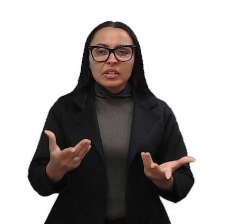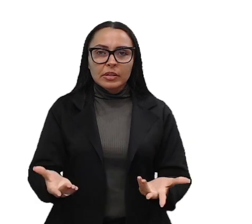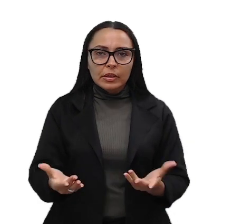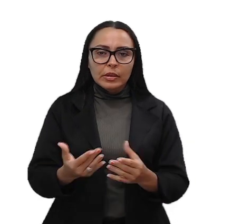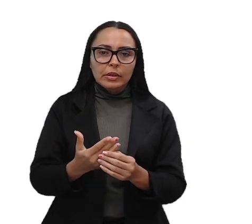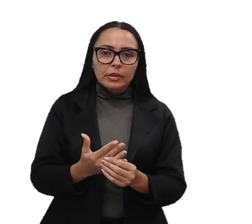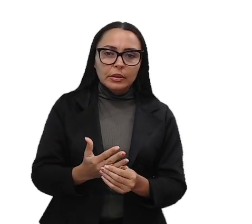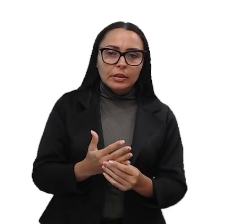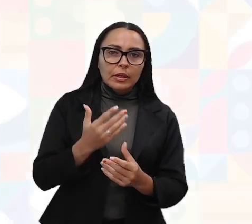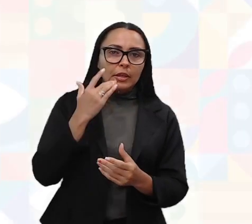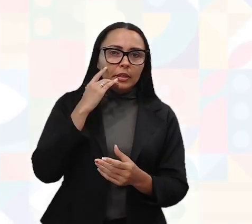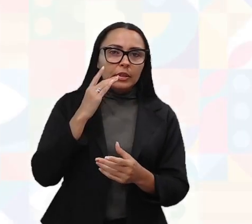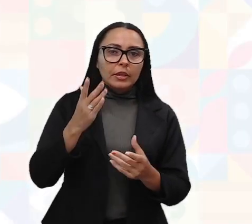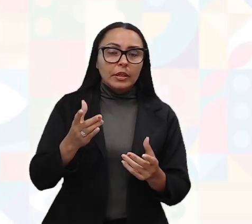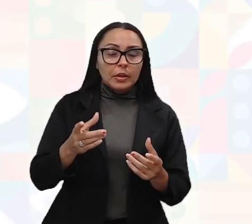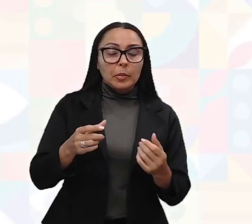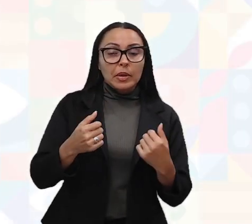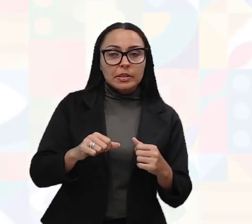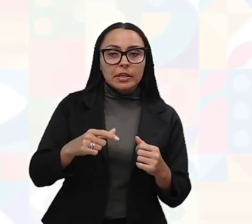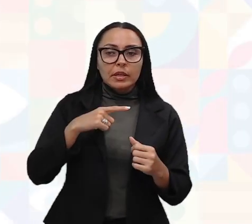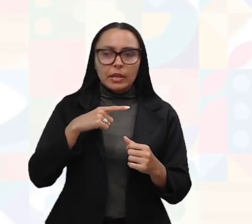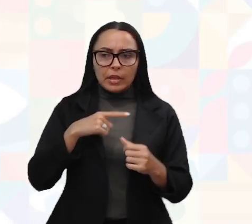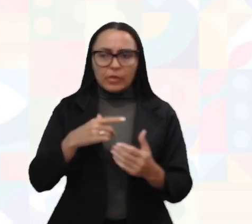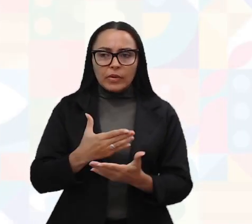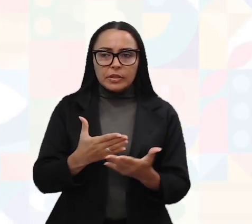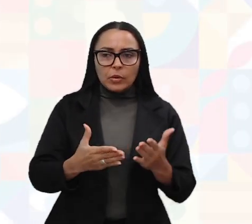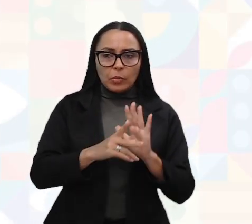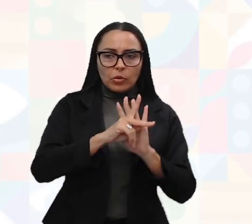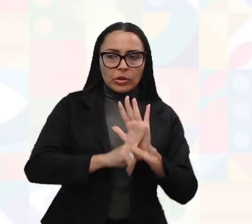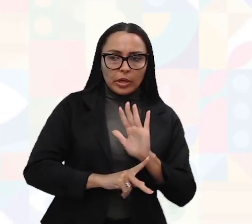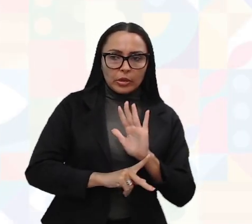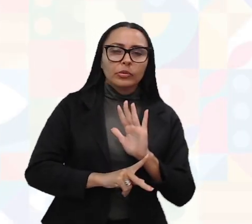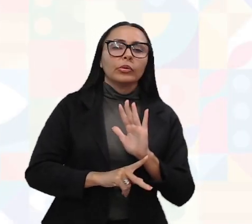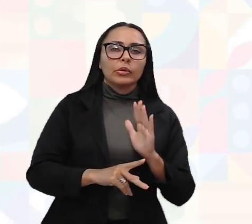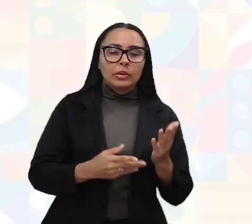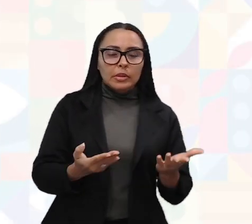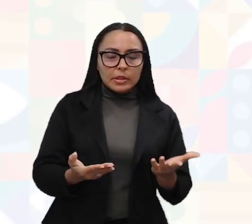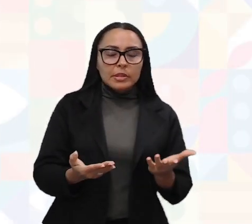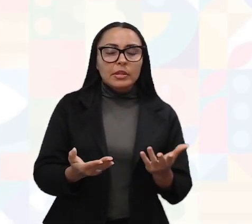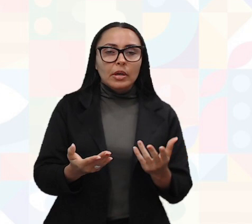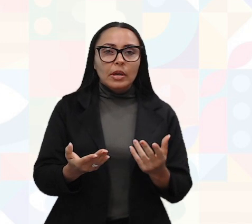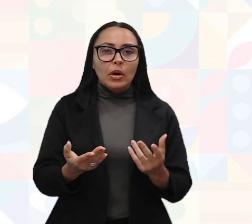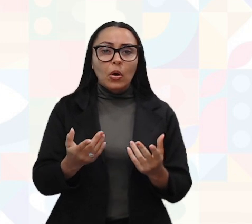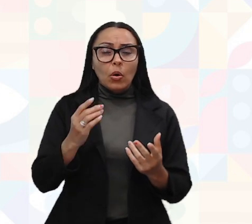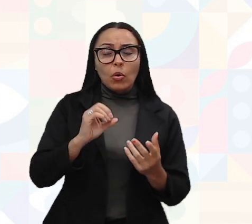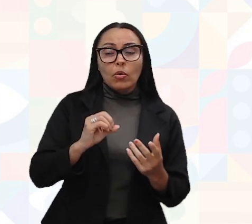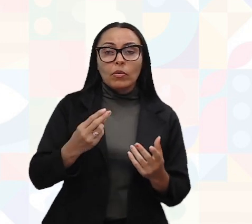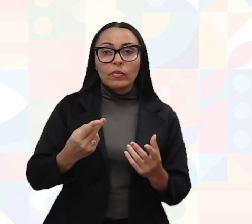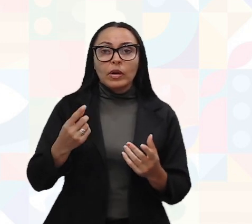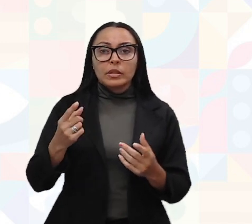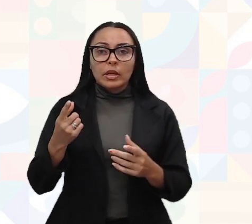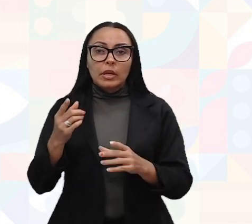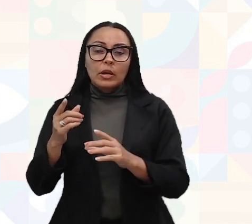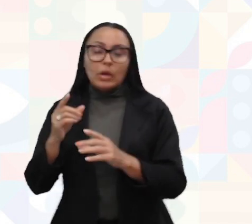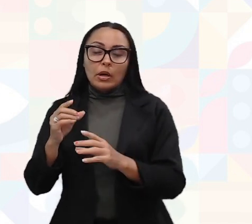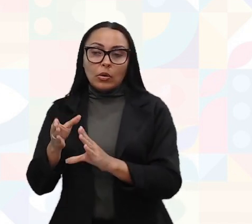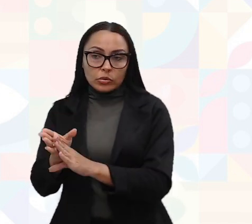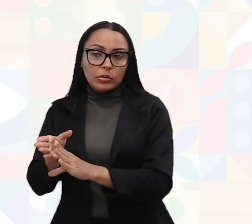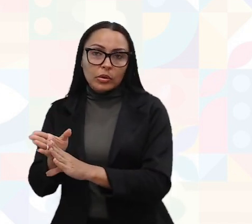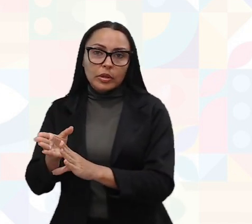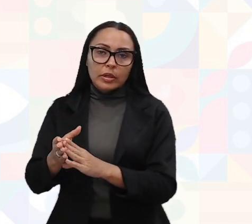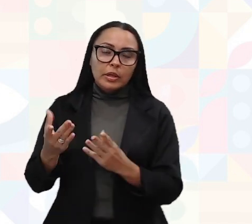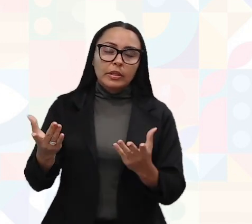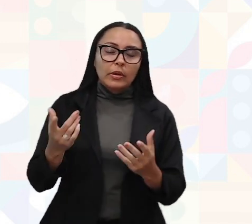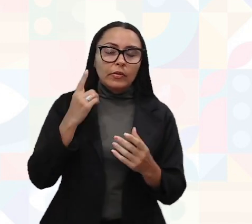design de interiores vai ter que ter ao fazer os projetos de interiores ou fazer consultoria. Então você